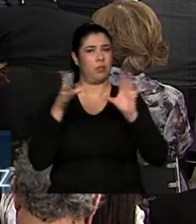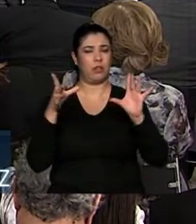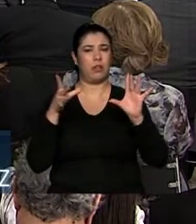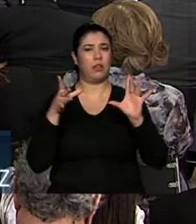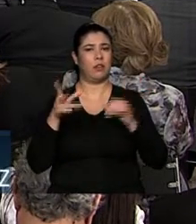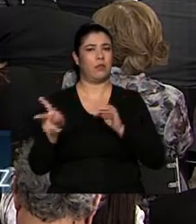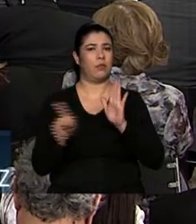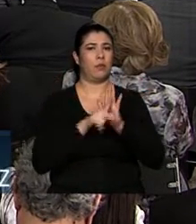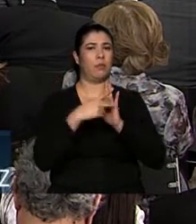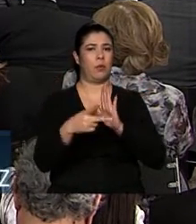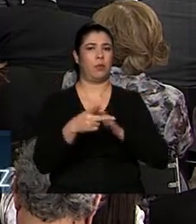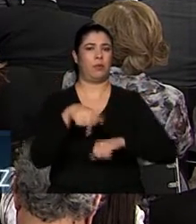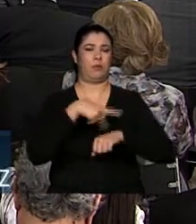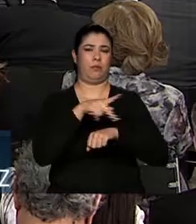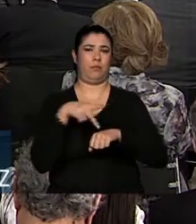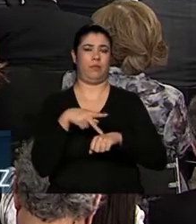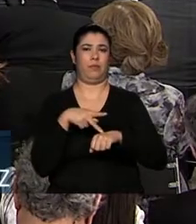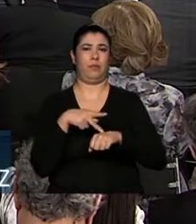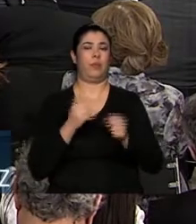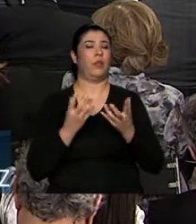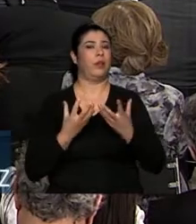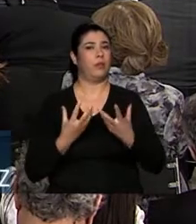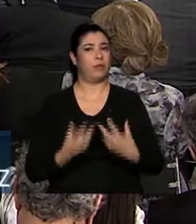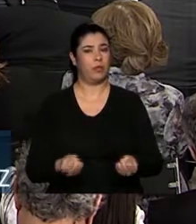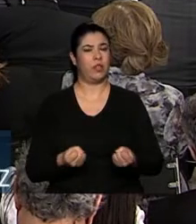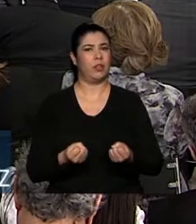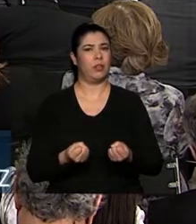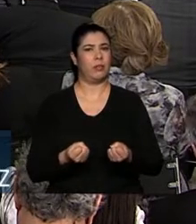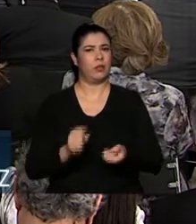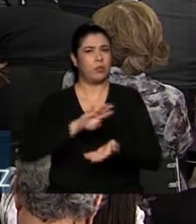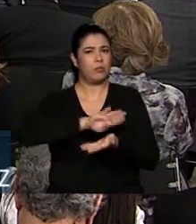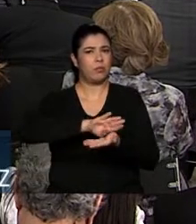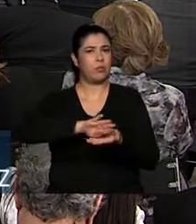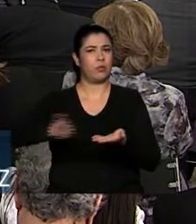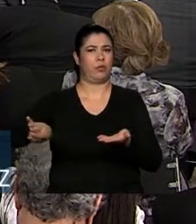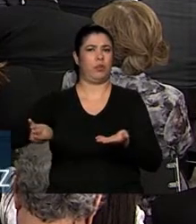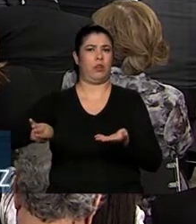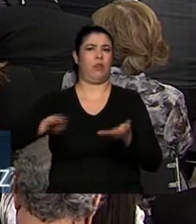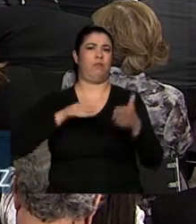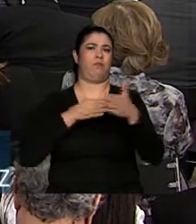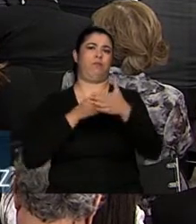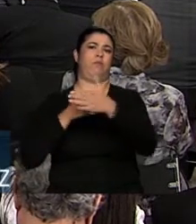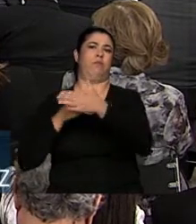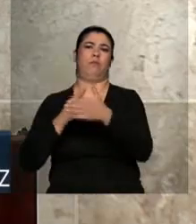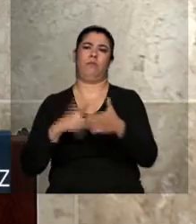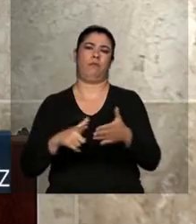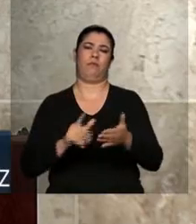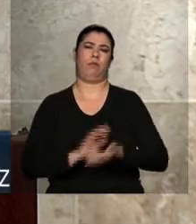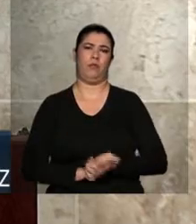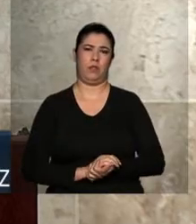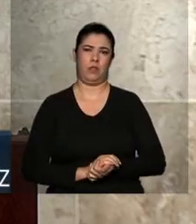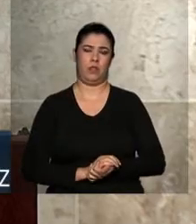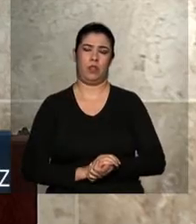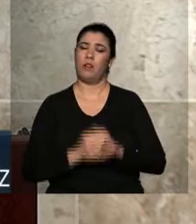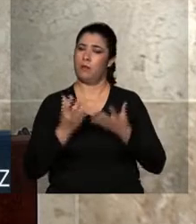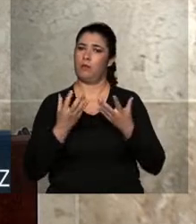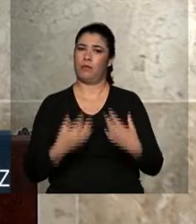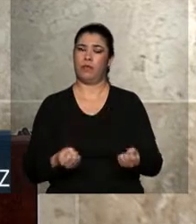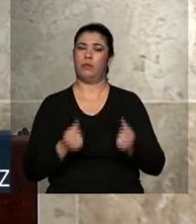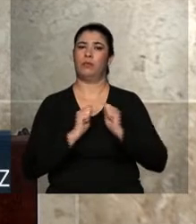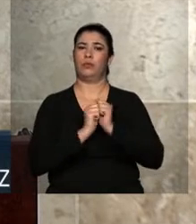nosso próprio país. Vamos eliminar as fronteiras, Dr. Ricardo. Vamos